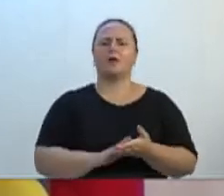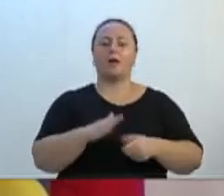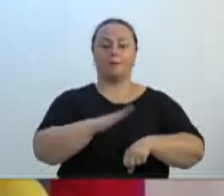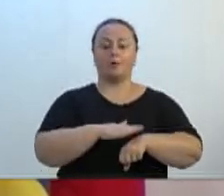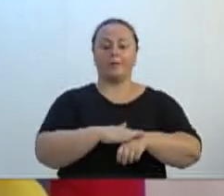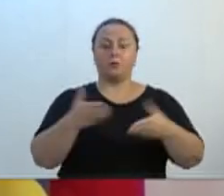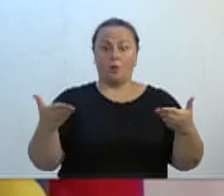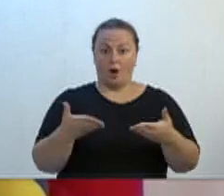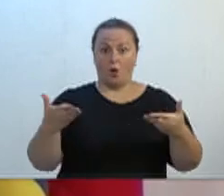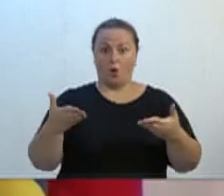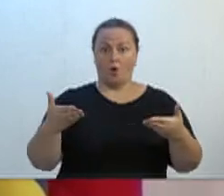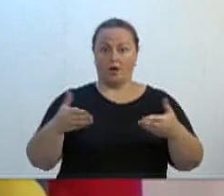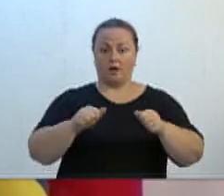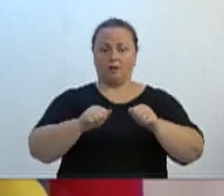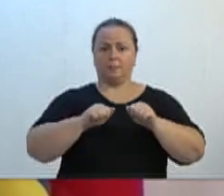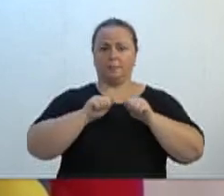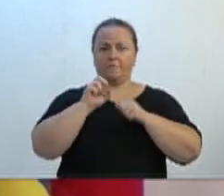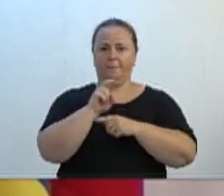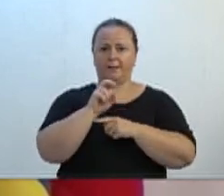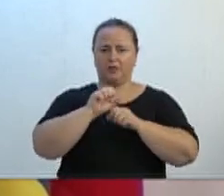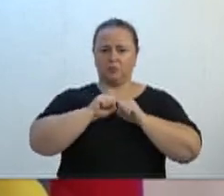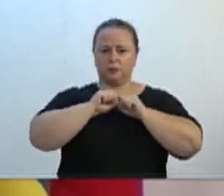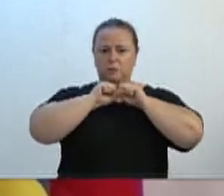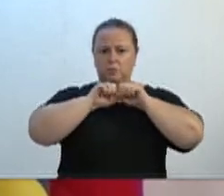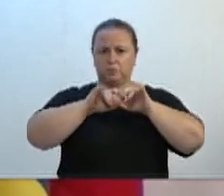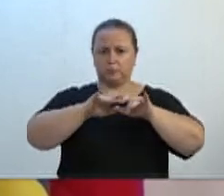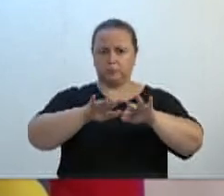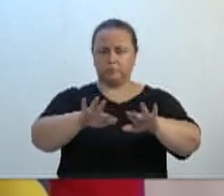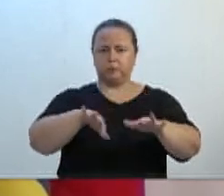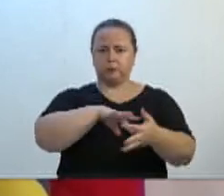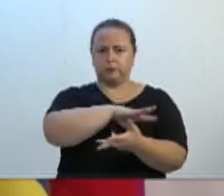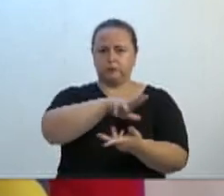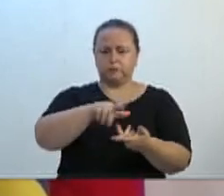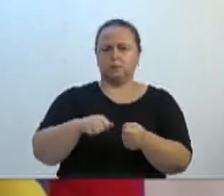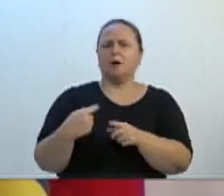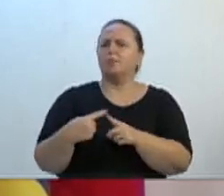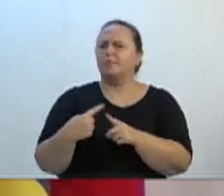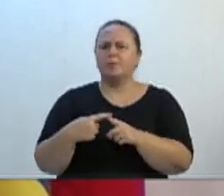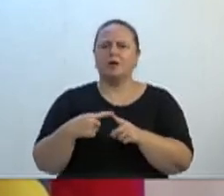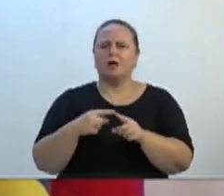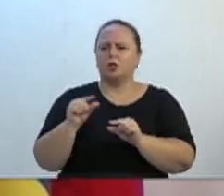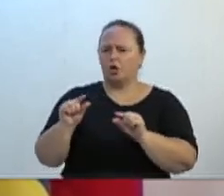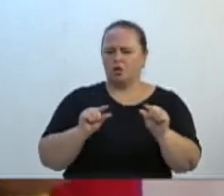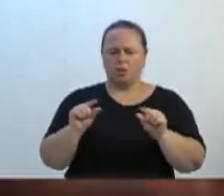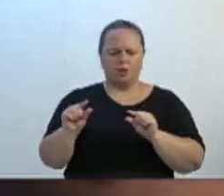pandemia essa relocação de dinheiro, ela cai para lá. Ou retirada de pastas importantes, como é a educação também. Obrigado. Obrigado.